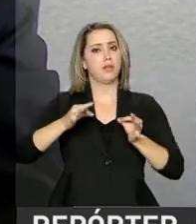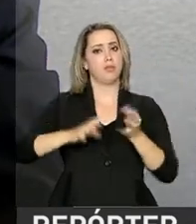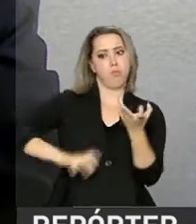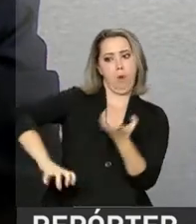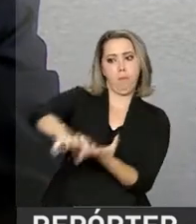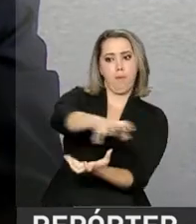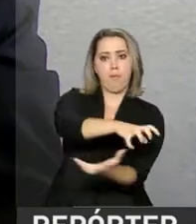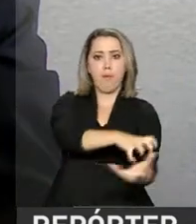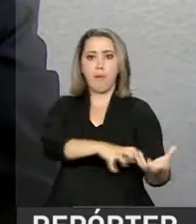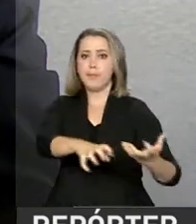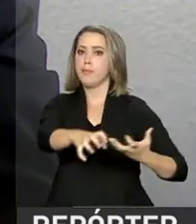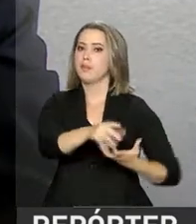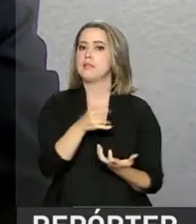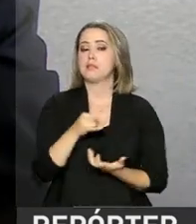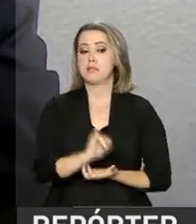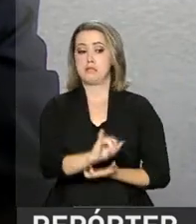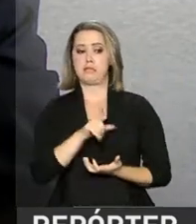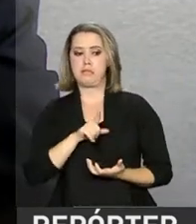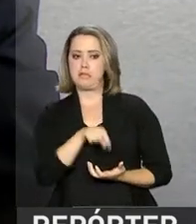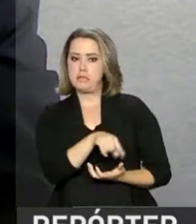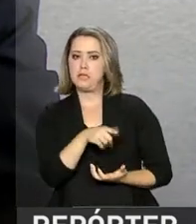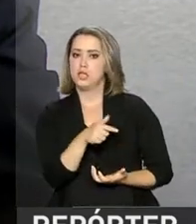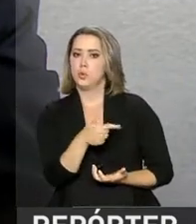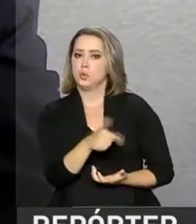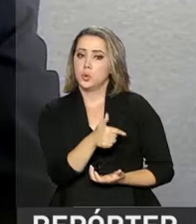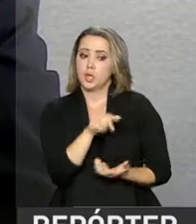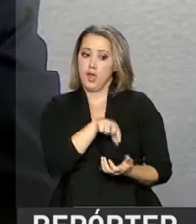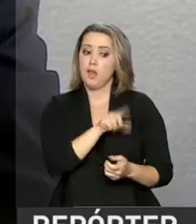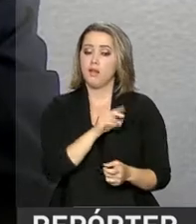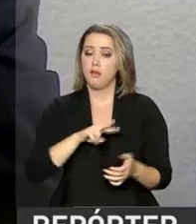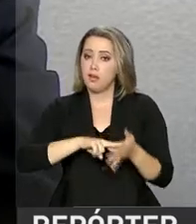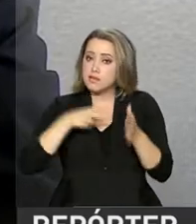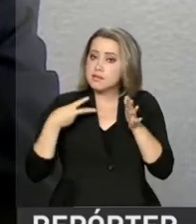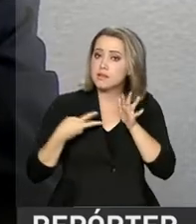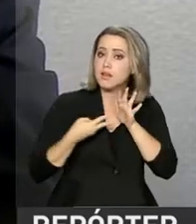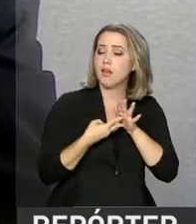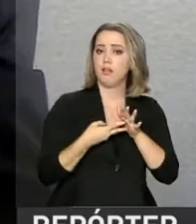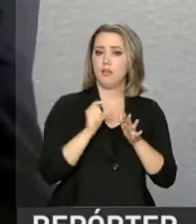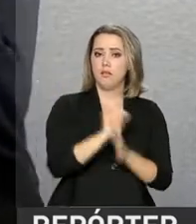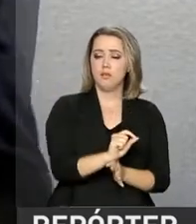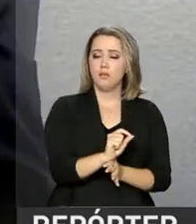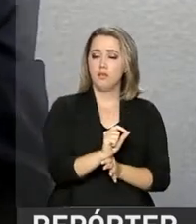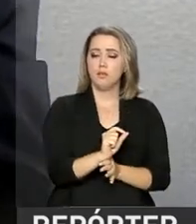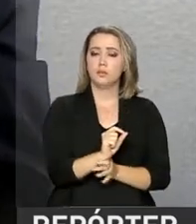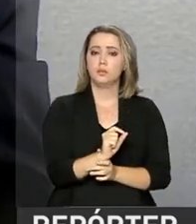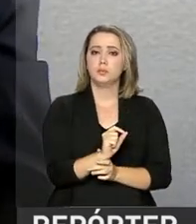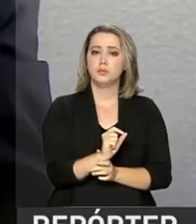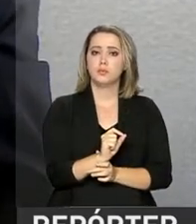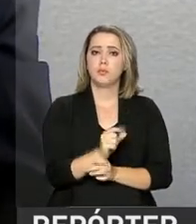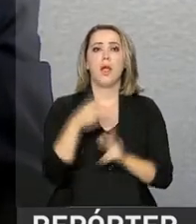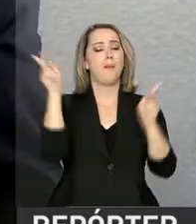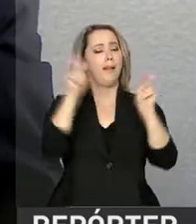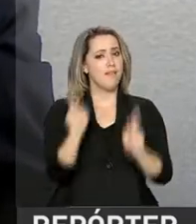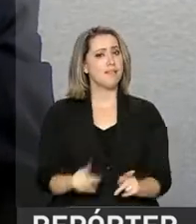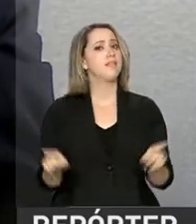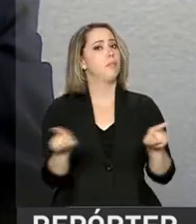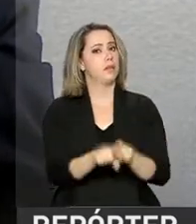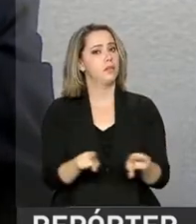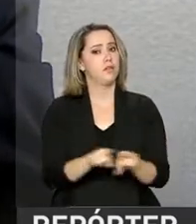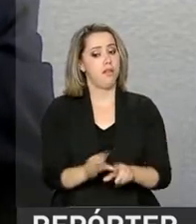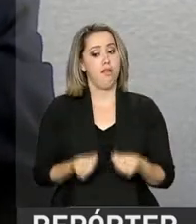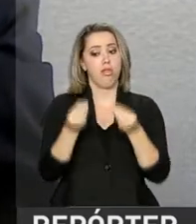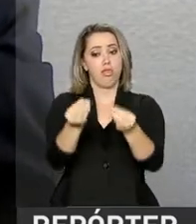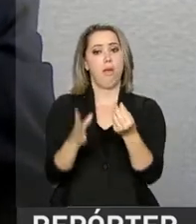enquanto esta não vem, esperamos que nunca venha, ela representa precisamente o sintoma da paz, ela é a